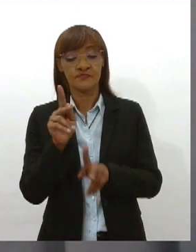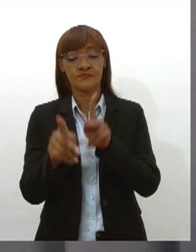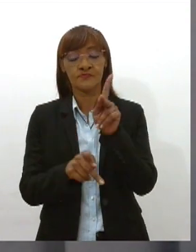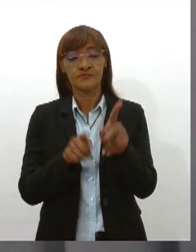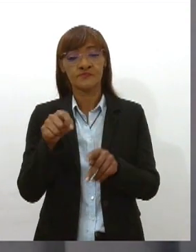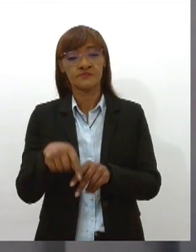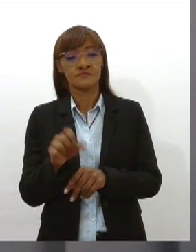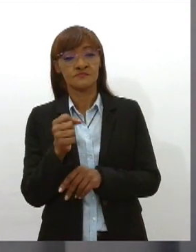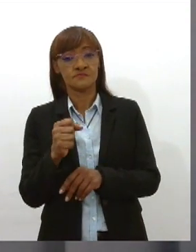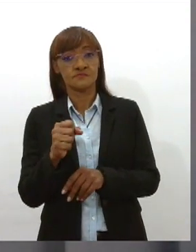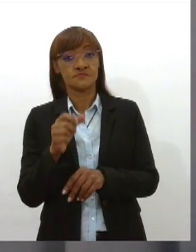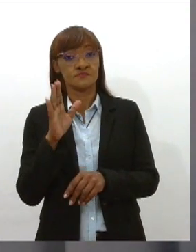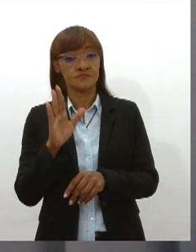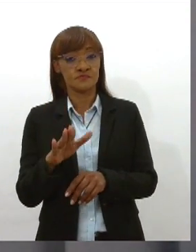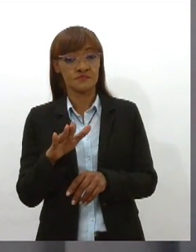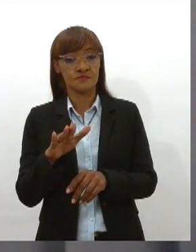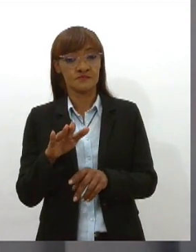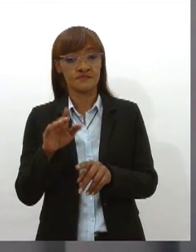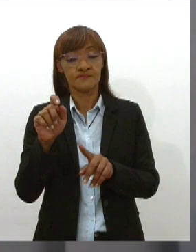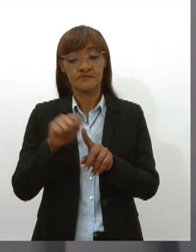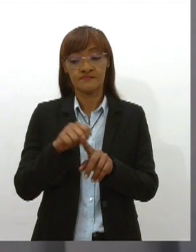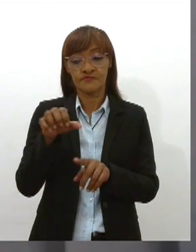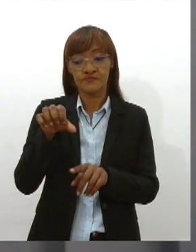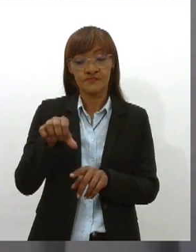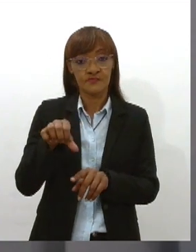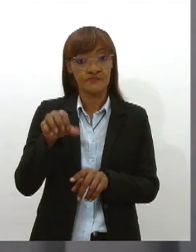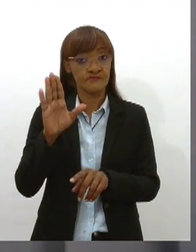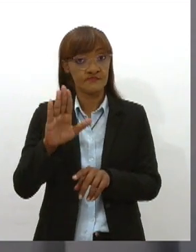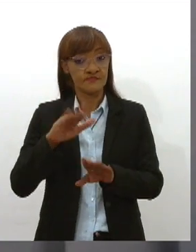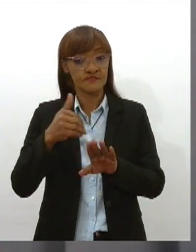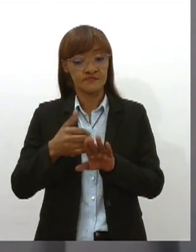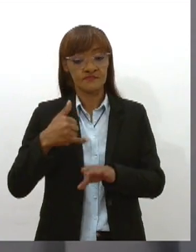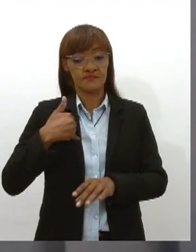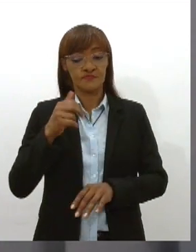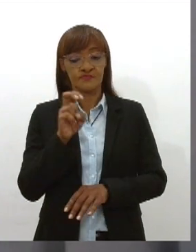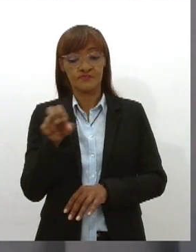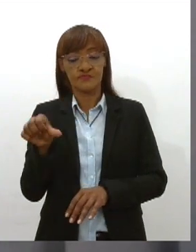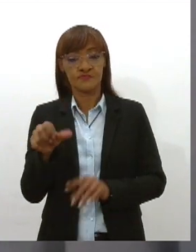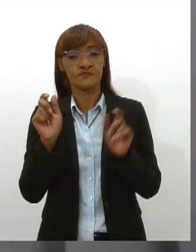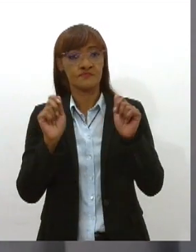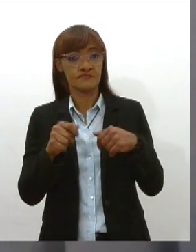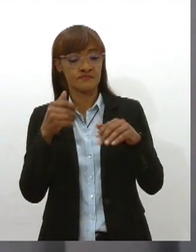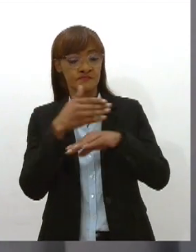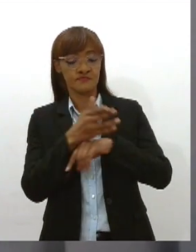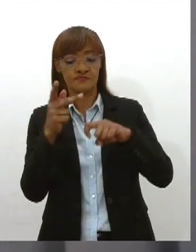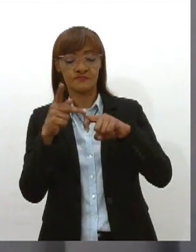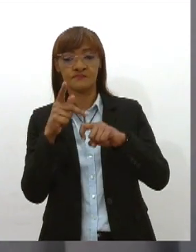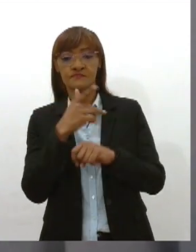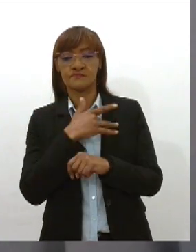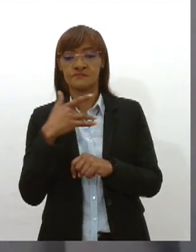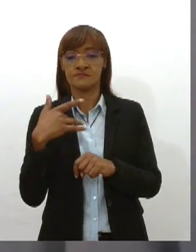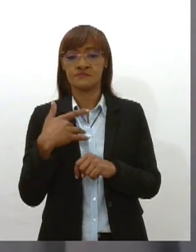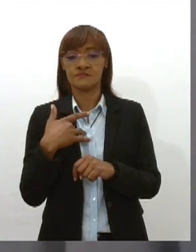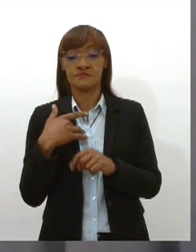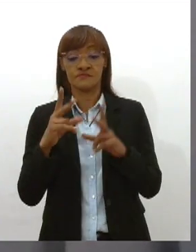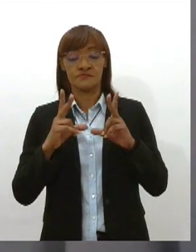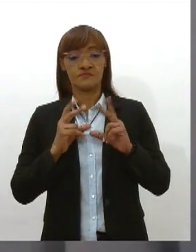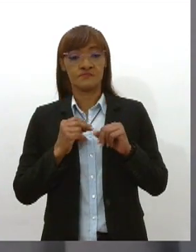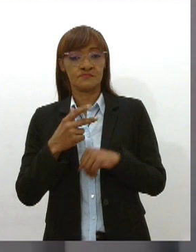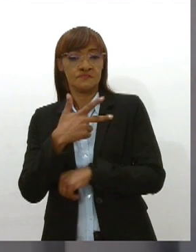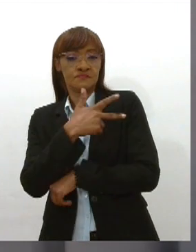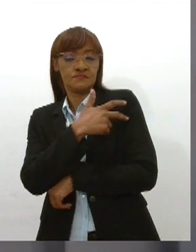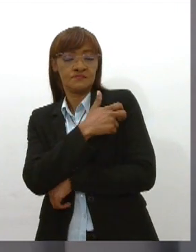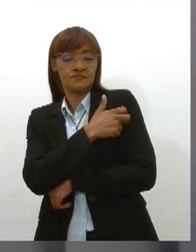9 meses a 59 anos já pode procurar as unidades básicas de saúde para se vacinar contra a febre